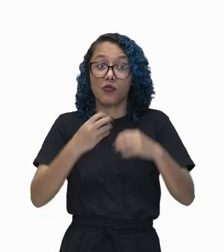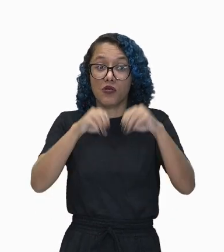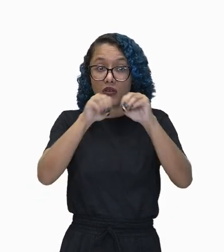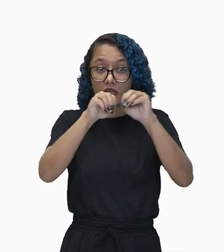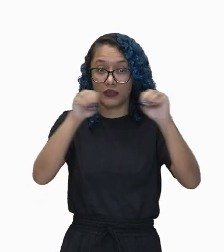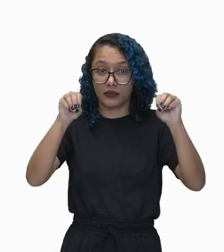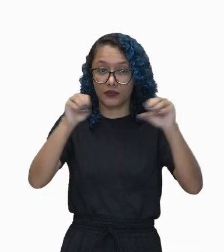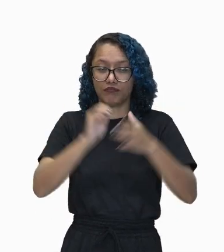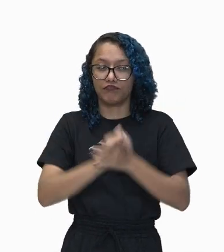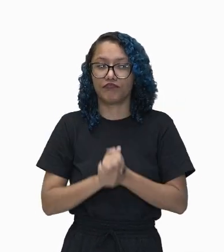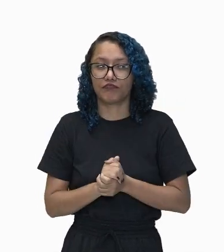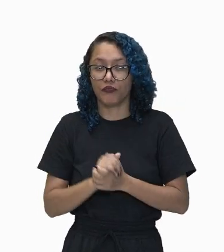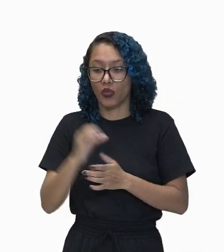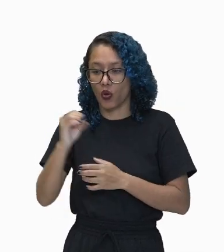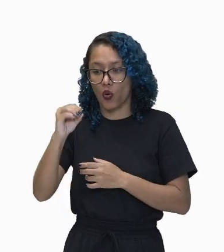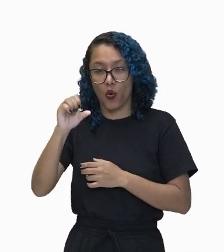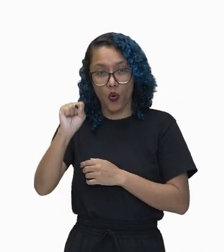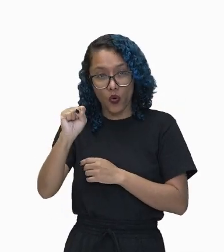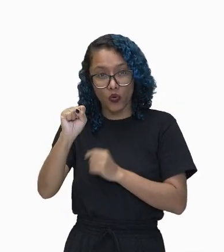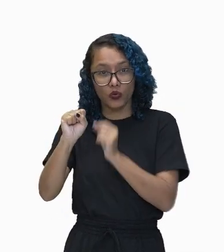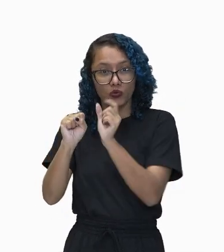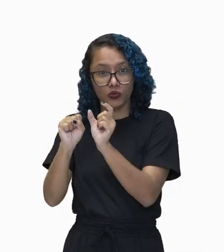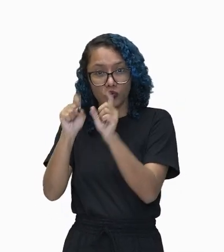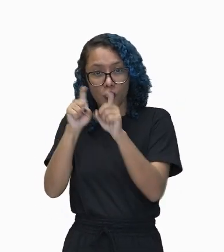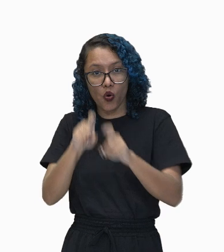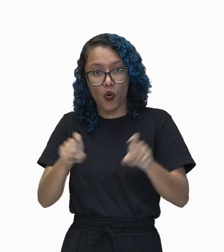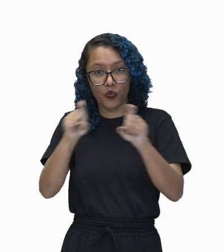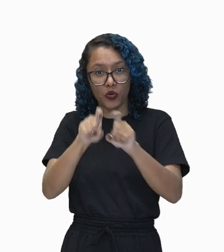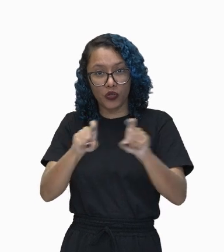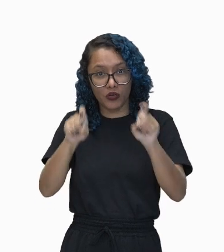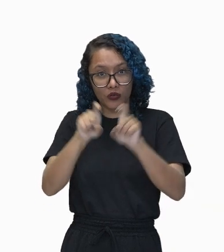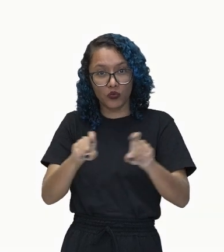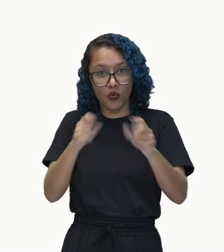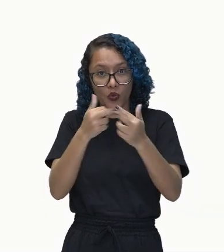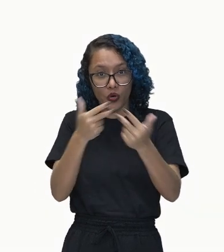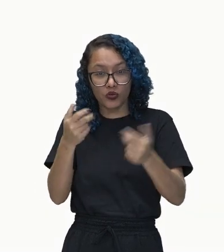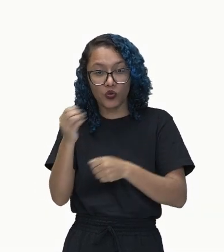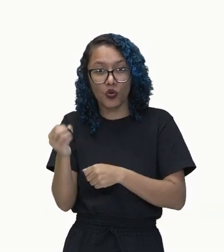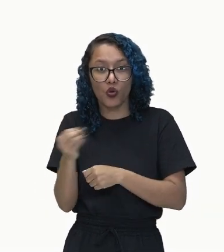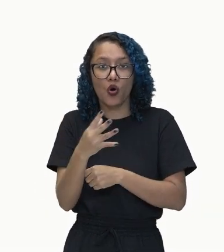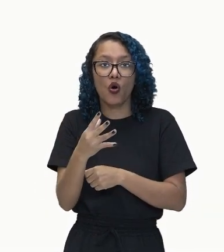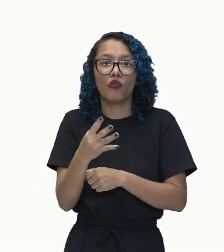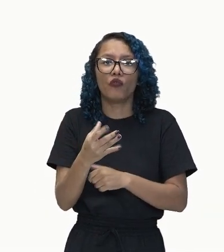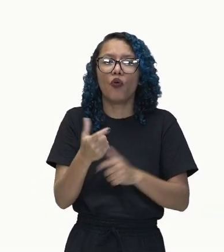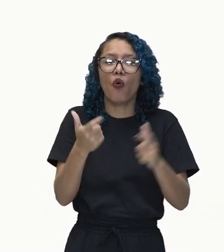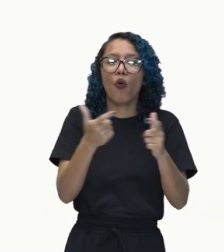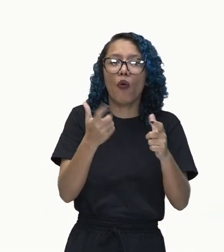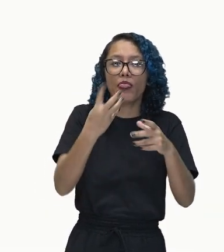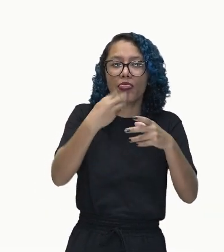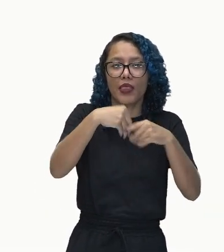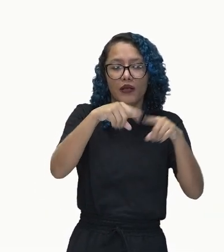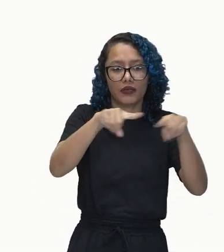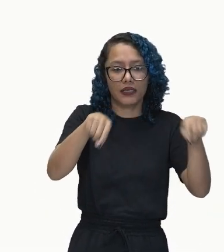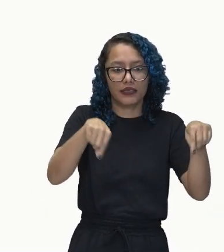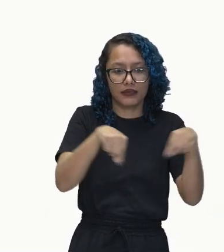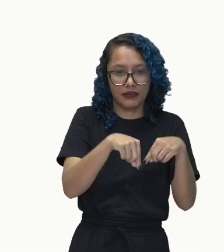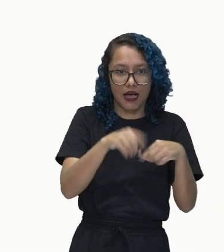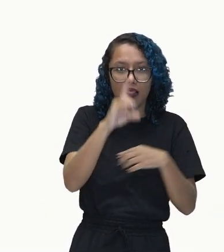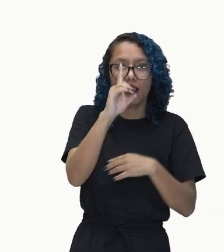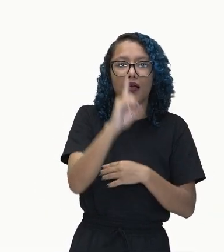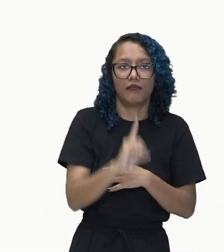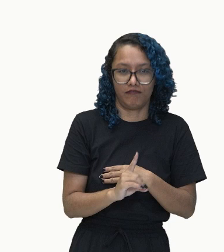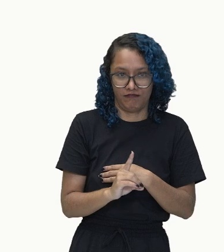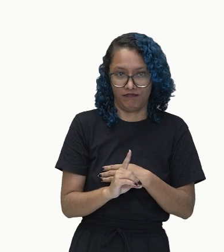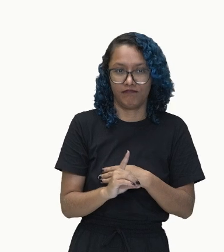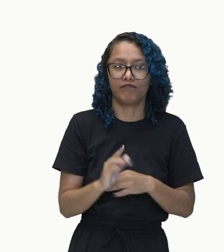Os computadores novos estão na sala da diretora. Muito bem. Vamos localizar? Olha só. Está aqui,